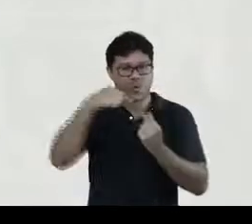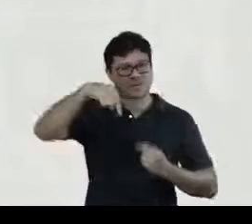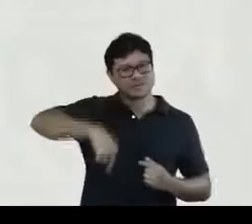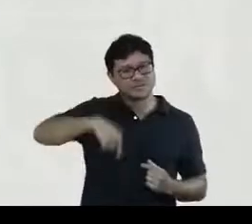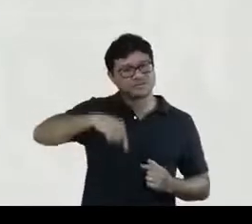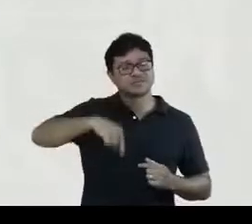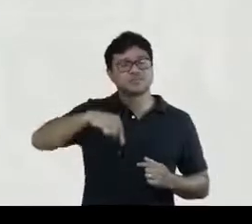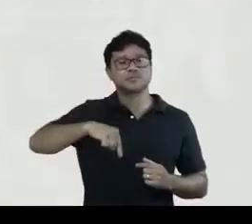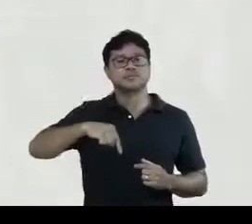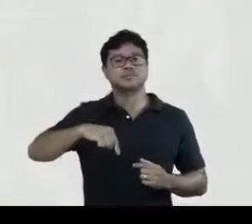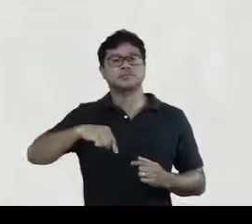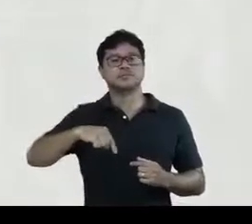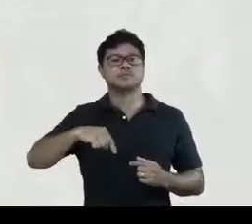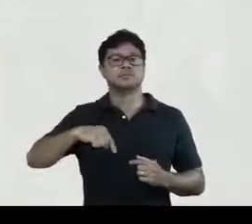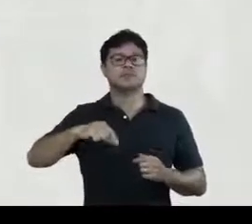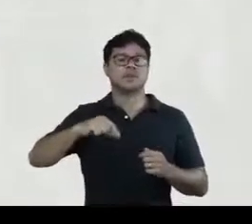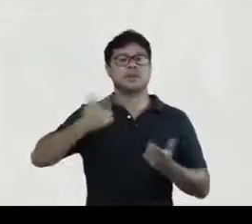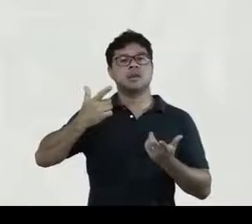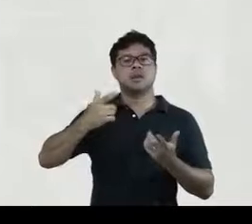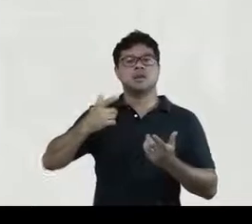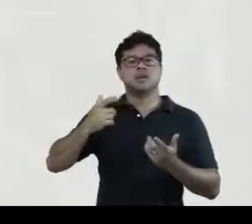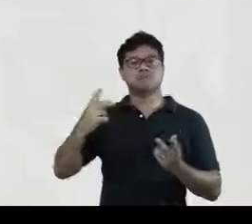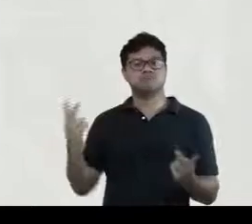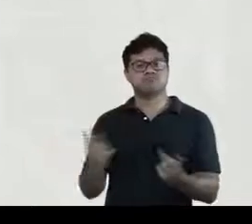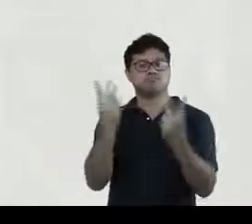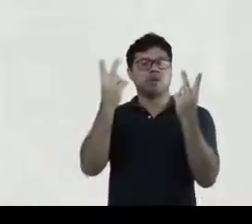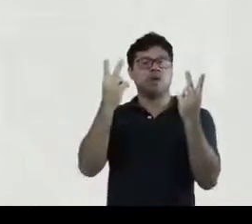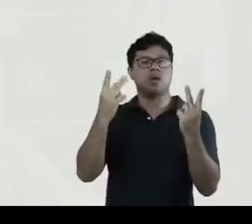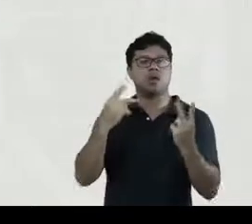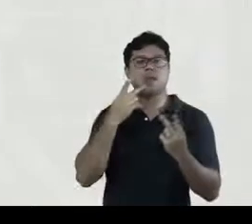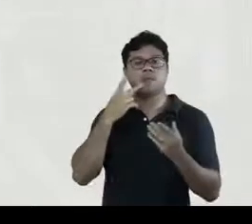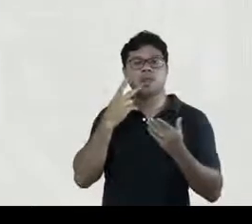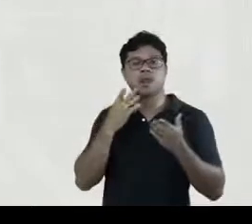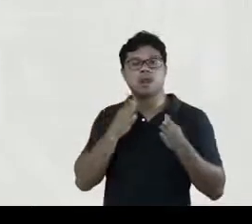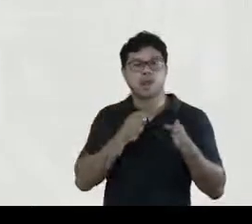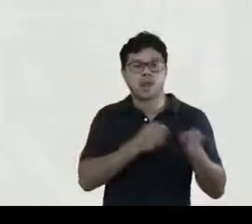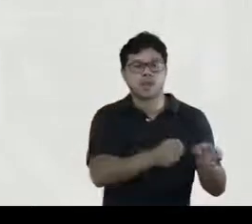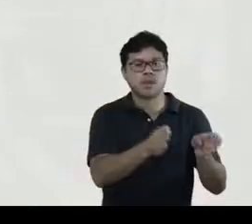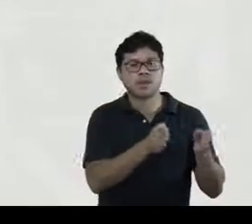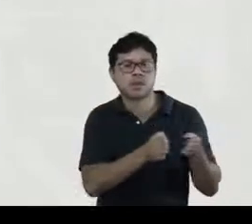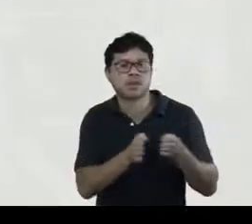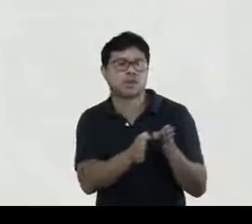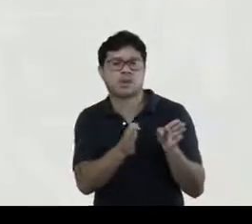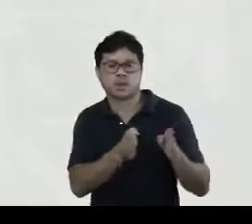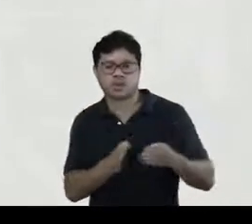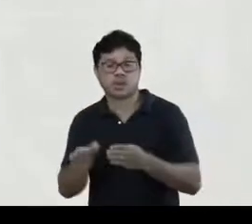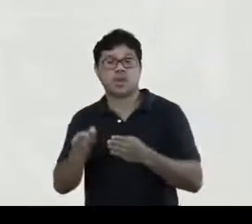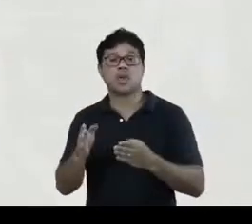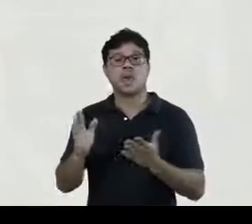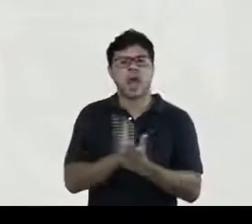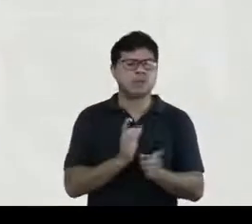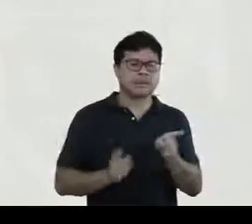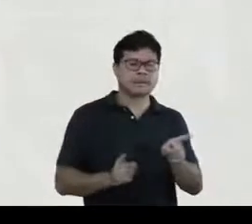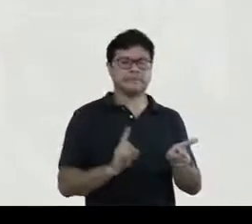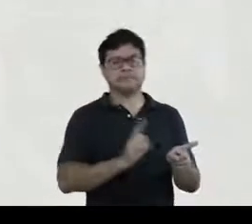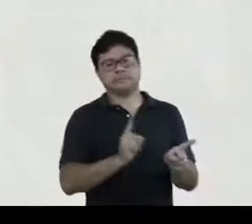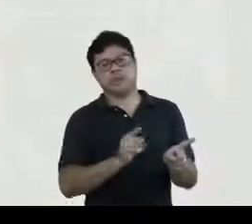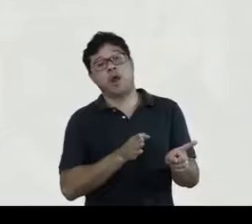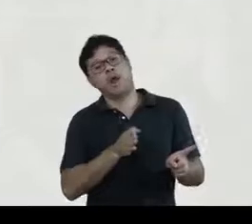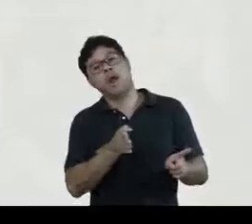mostram as virtudes os bons caminhos e também os caminhos que nós não devemos seguir